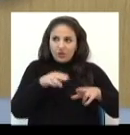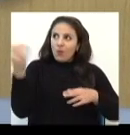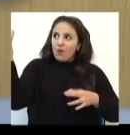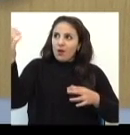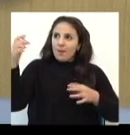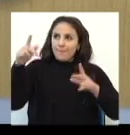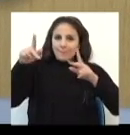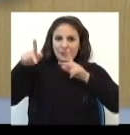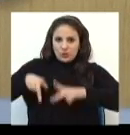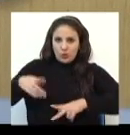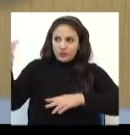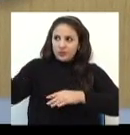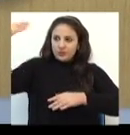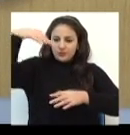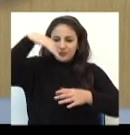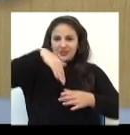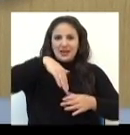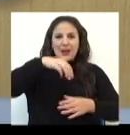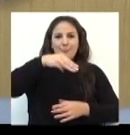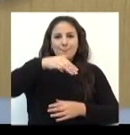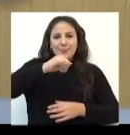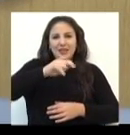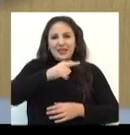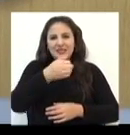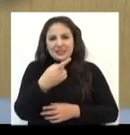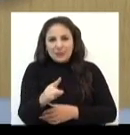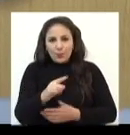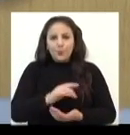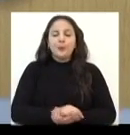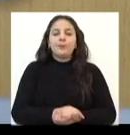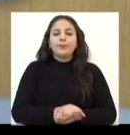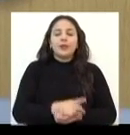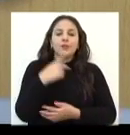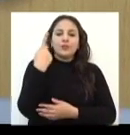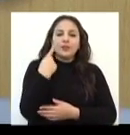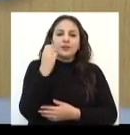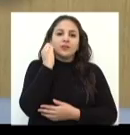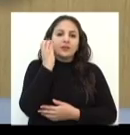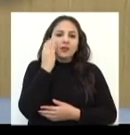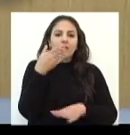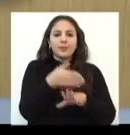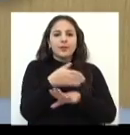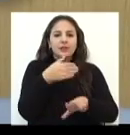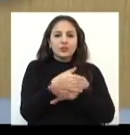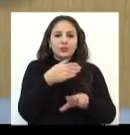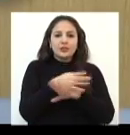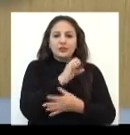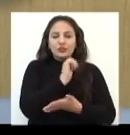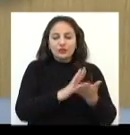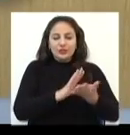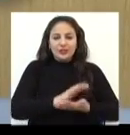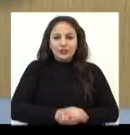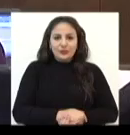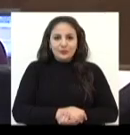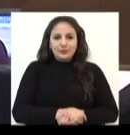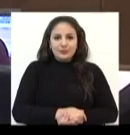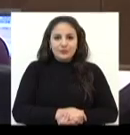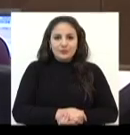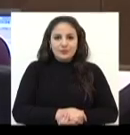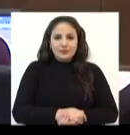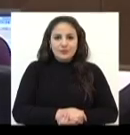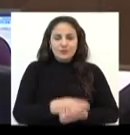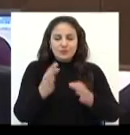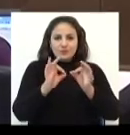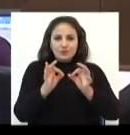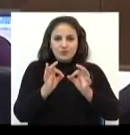para promover a Semana das Migrações. A vereadora Cláudia Furlaneto participa das atividades. A